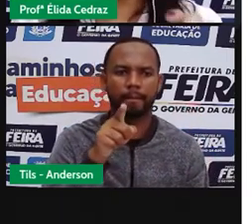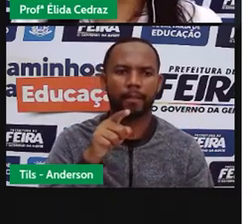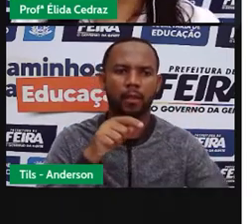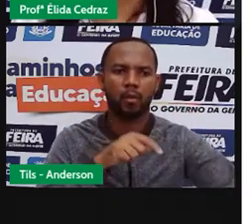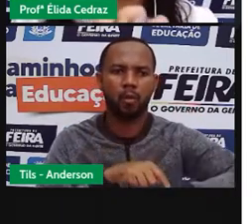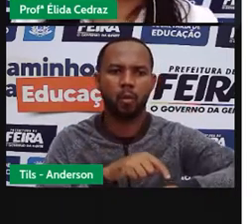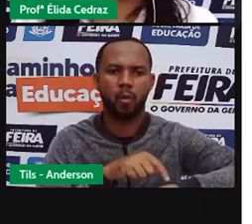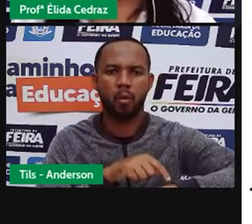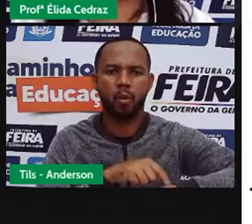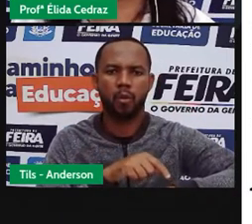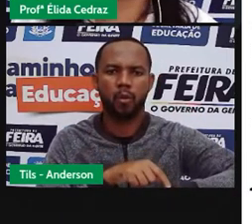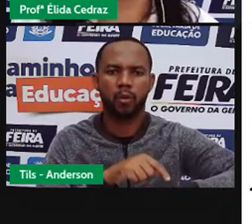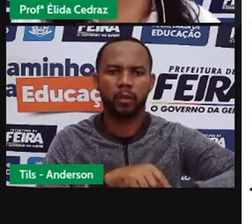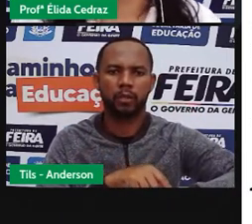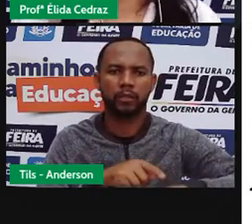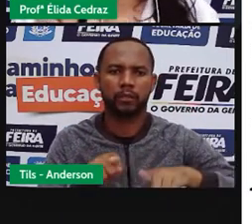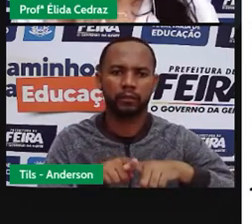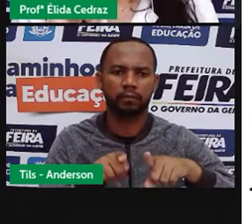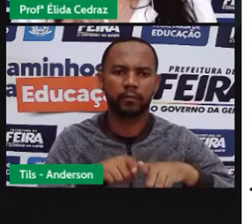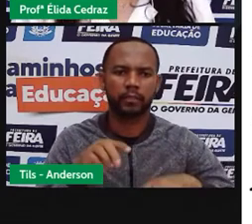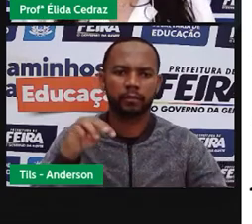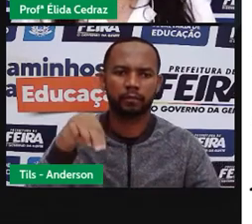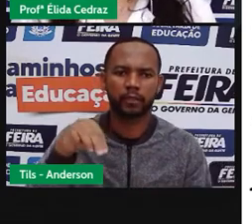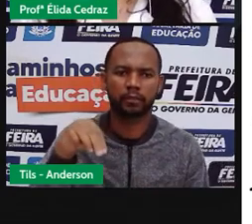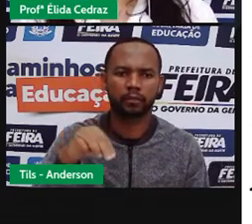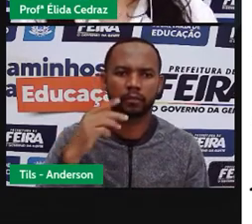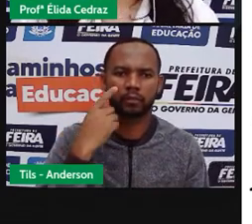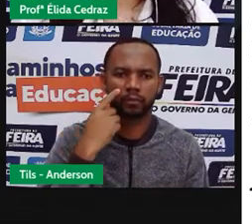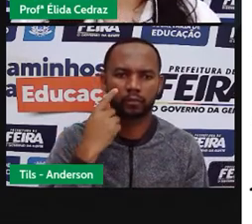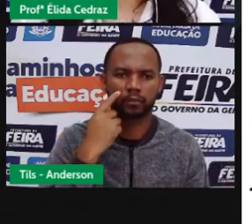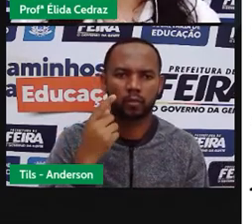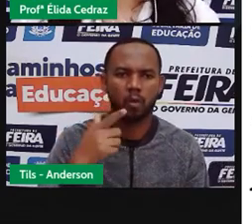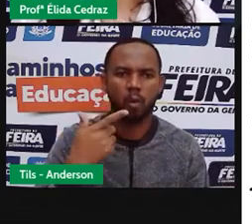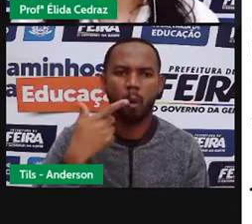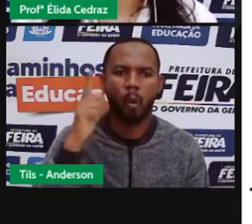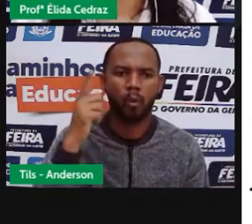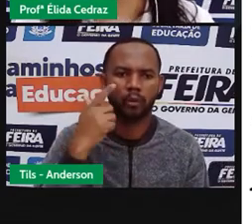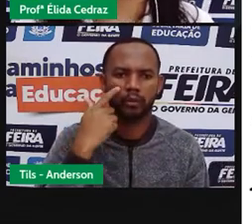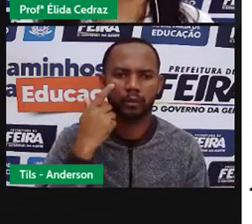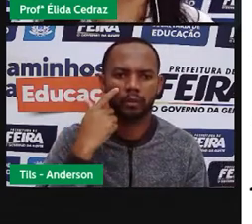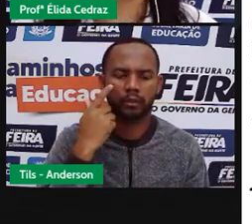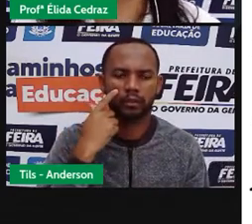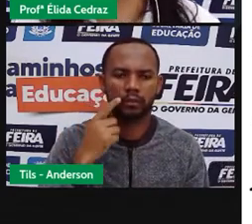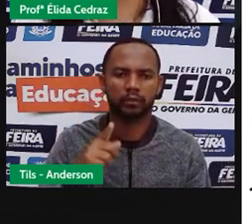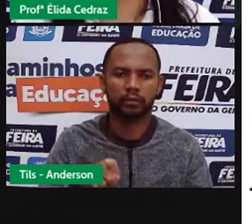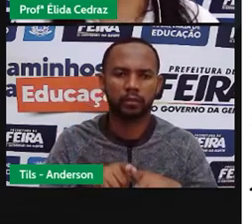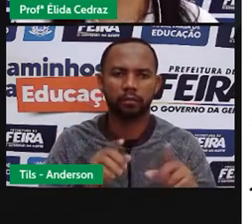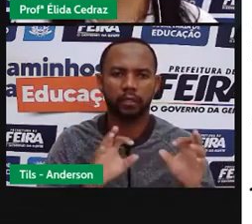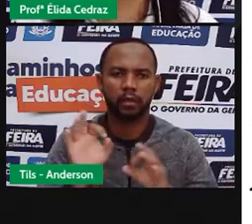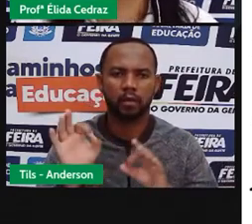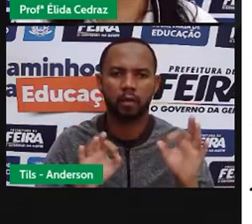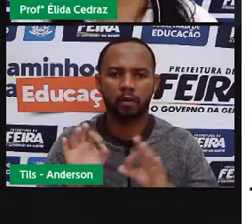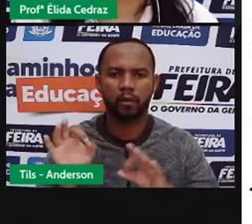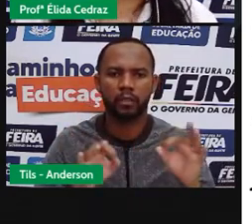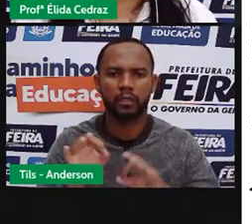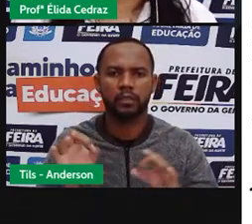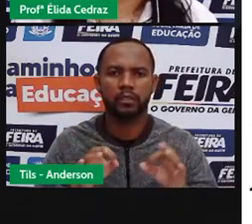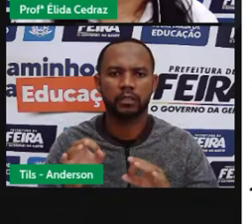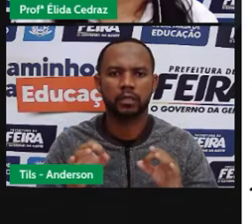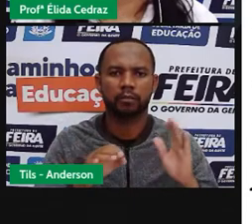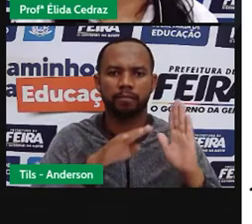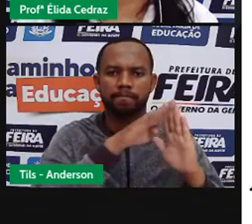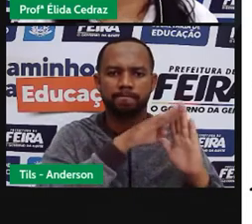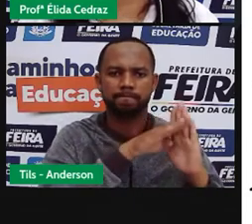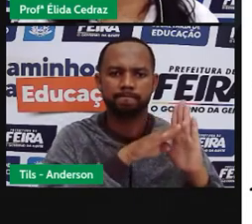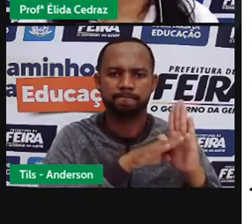horas e os minutos. E ainda tem mais outras formas de nós organizarmos e registarmos